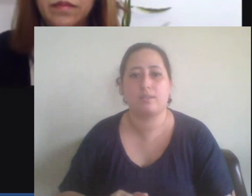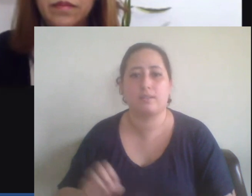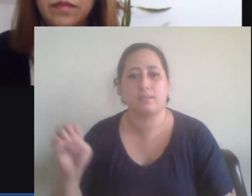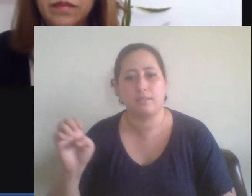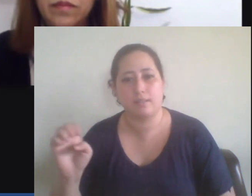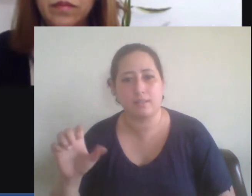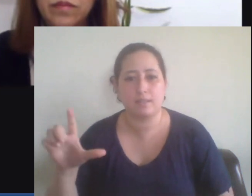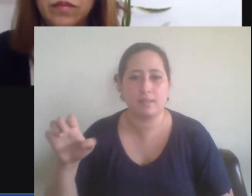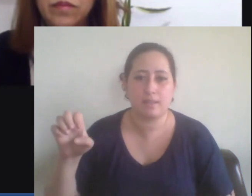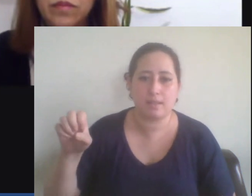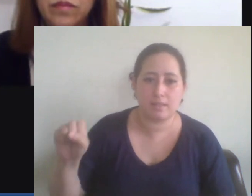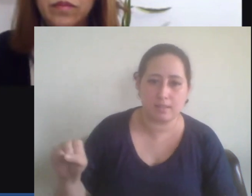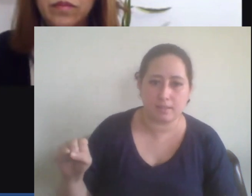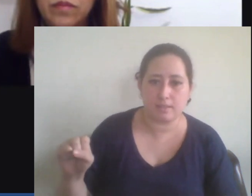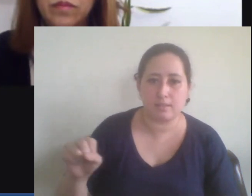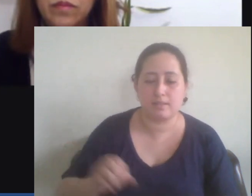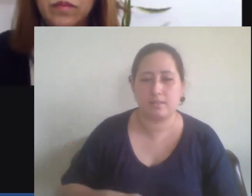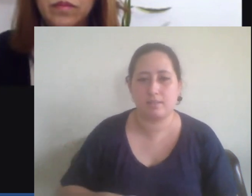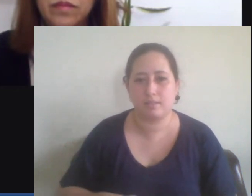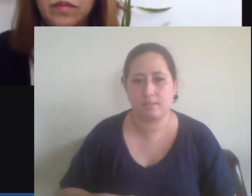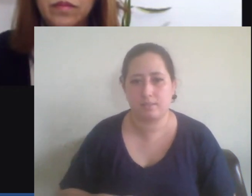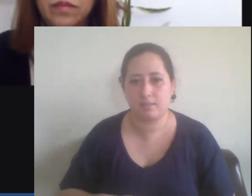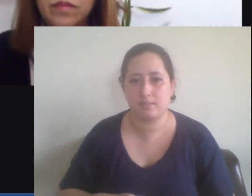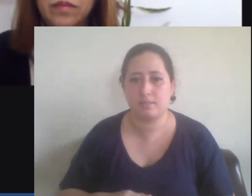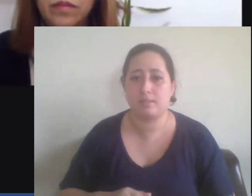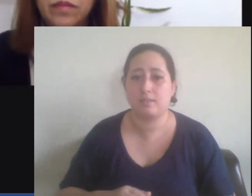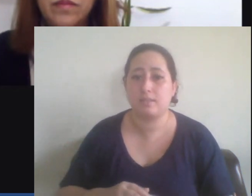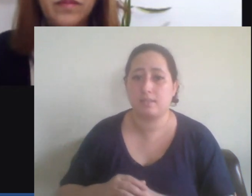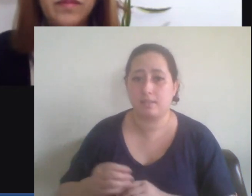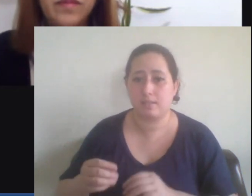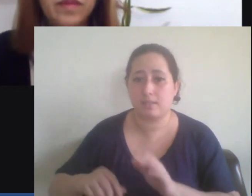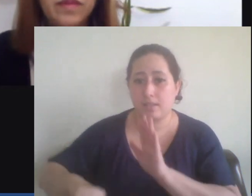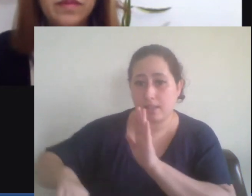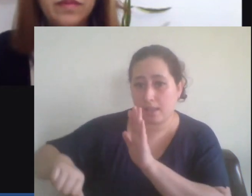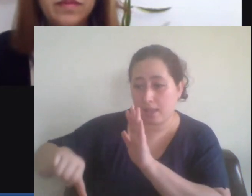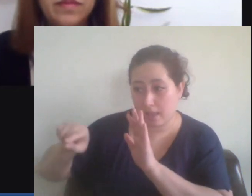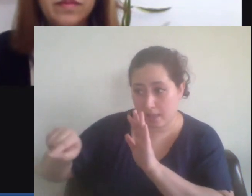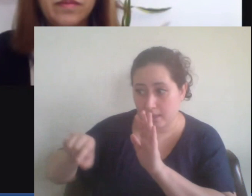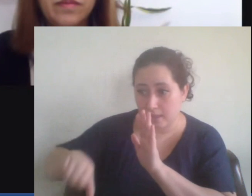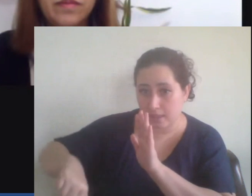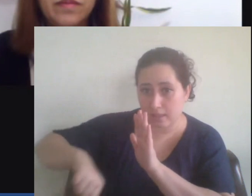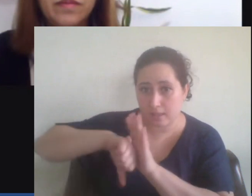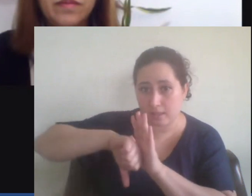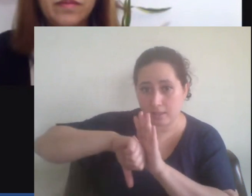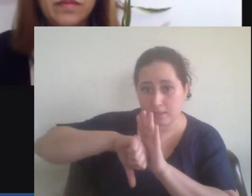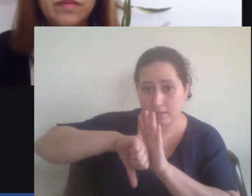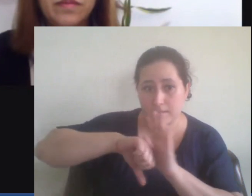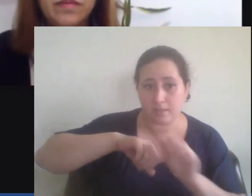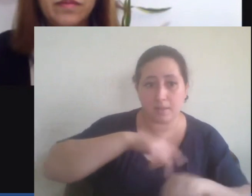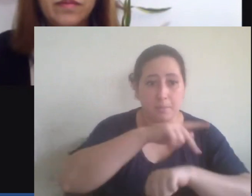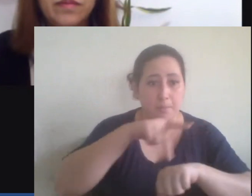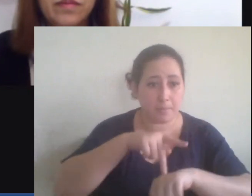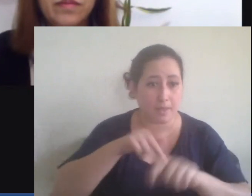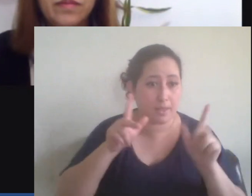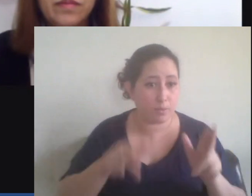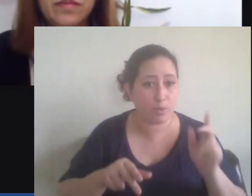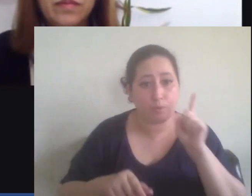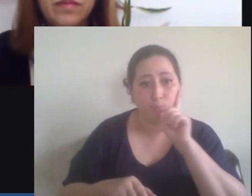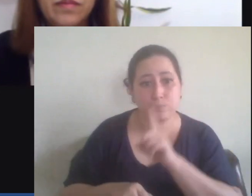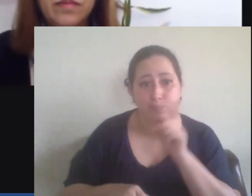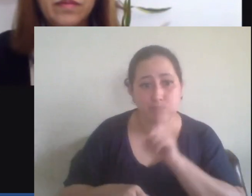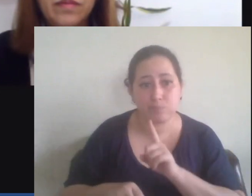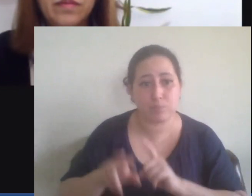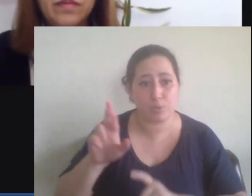homossexual como criminoso países importantes como Estados Unidos União